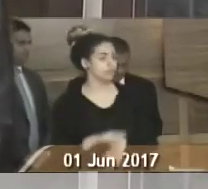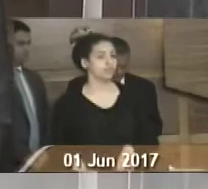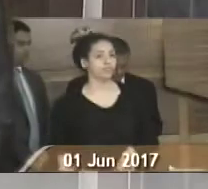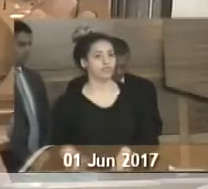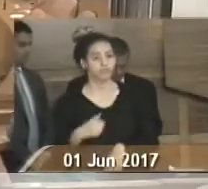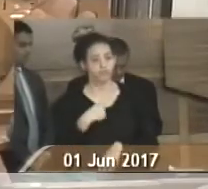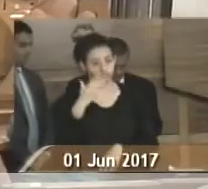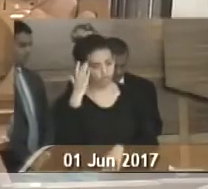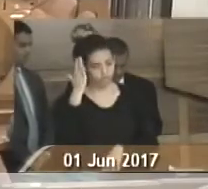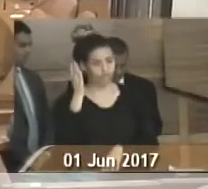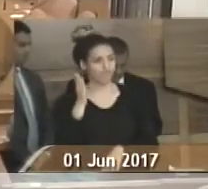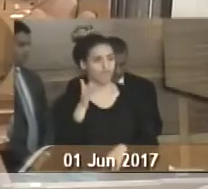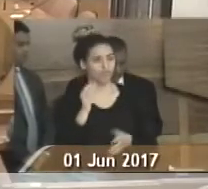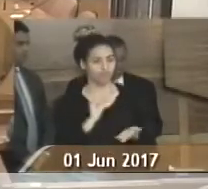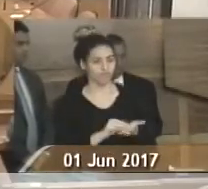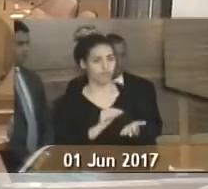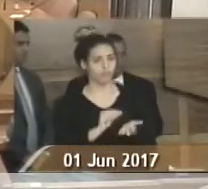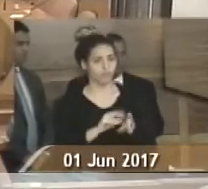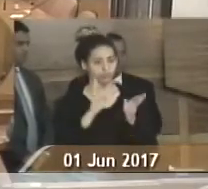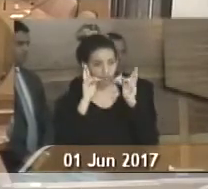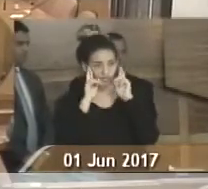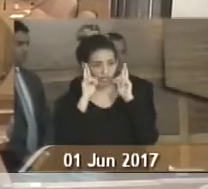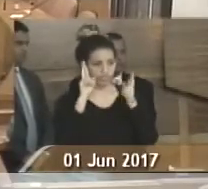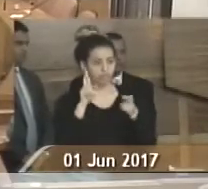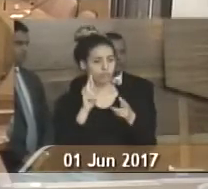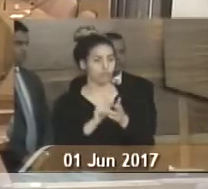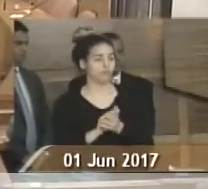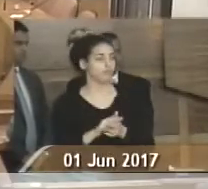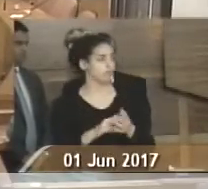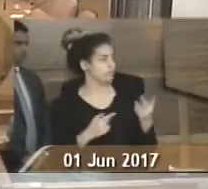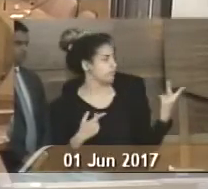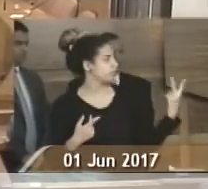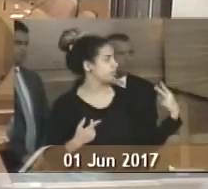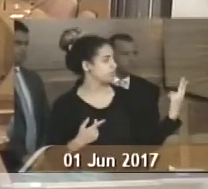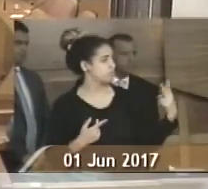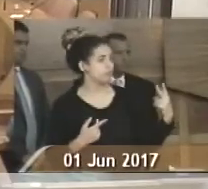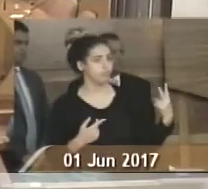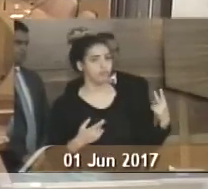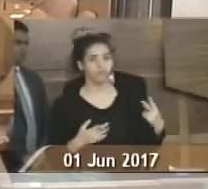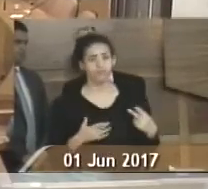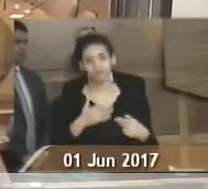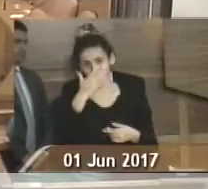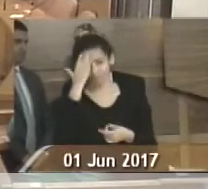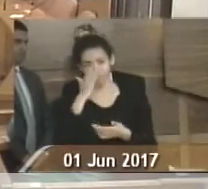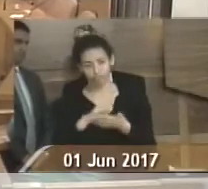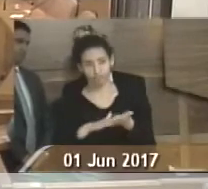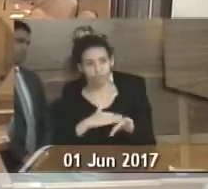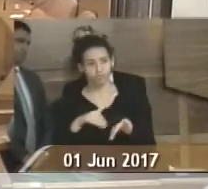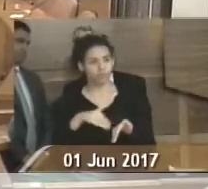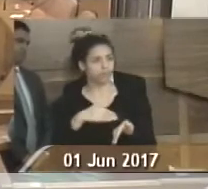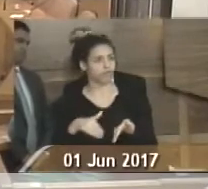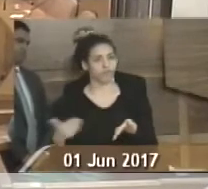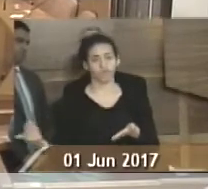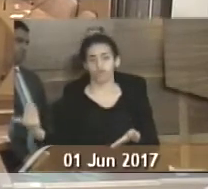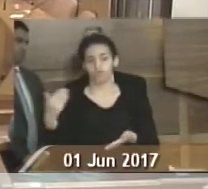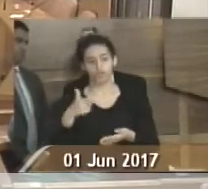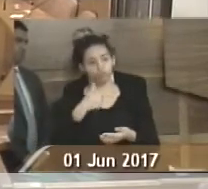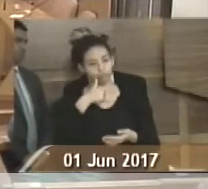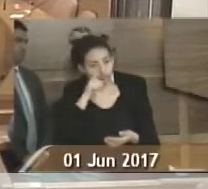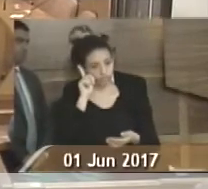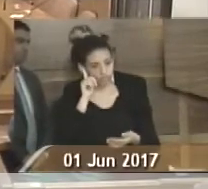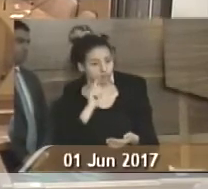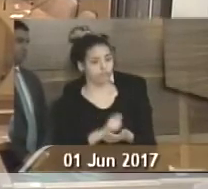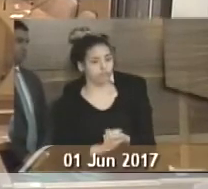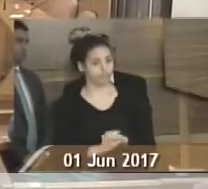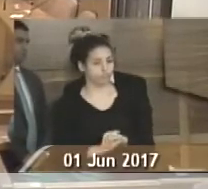Posso. Achei um desrespeito a você, Jane, a você, Canindé, nenhum secretário ter participado ontem